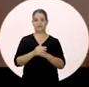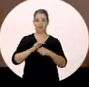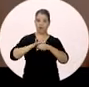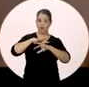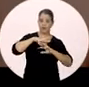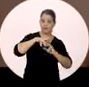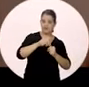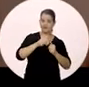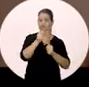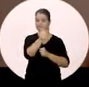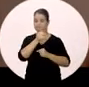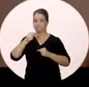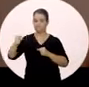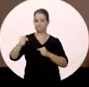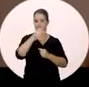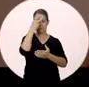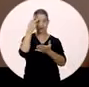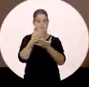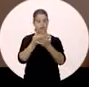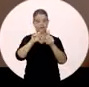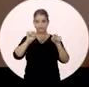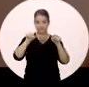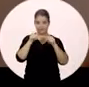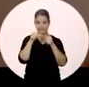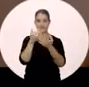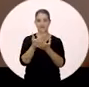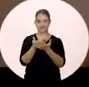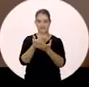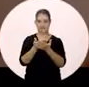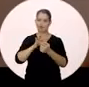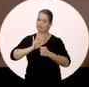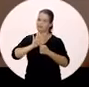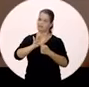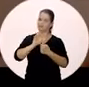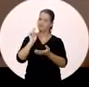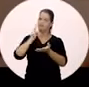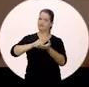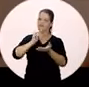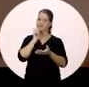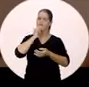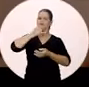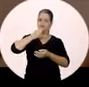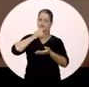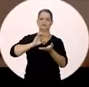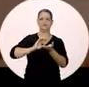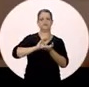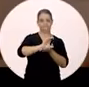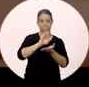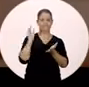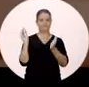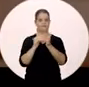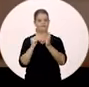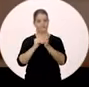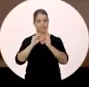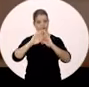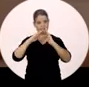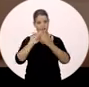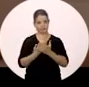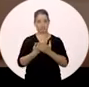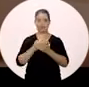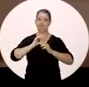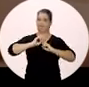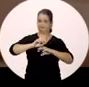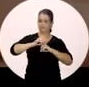O coronavírus tirou professores e estudantes da sala de aula e evidenciou a realidade triste da falta de investimento nas escolas